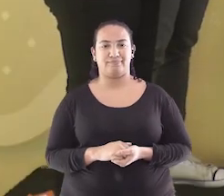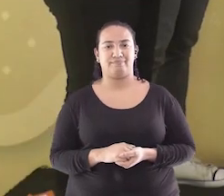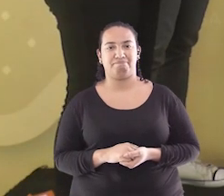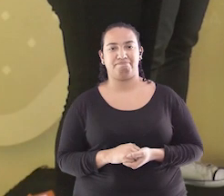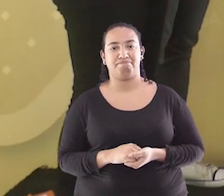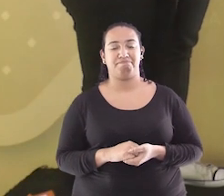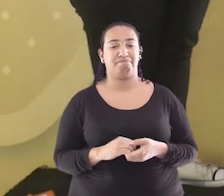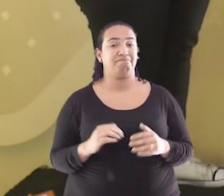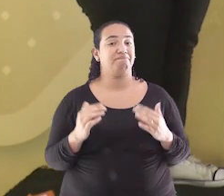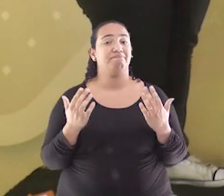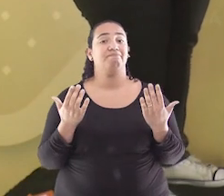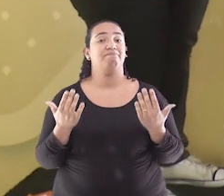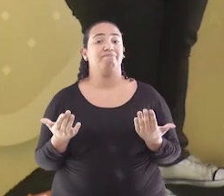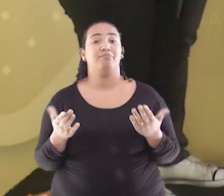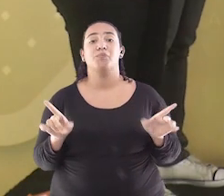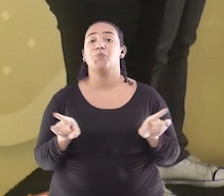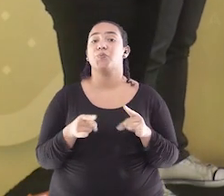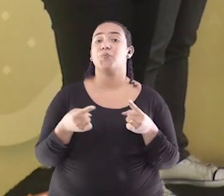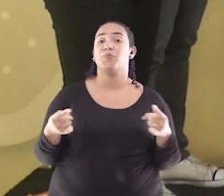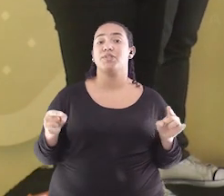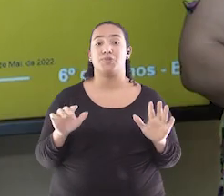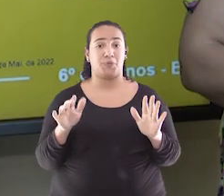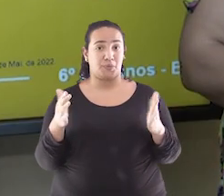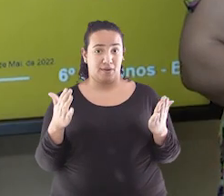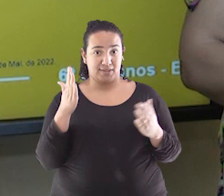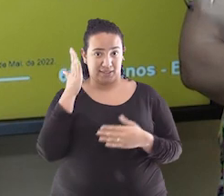Então, Edilene, qual é a música que você sabe?